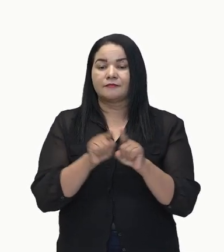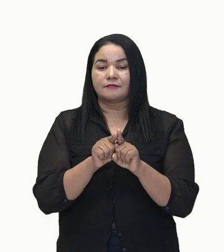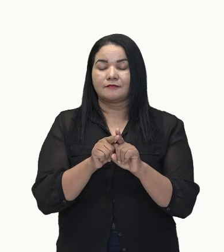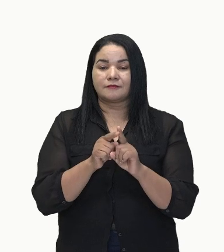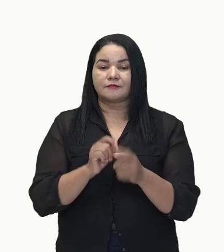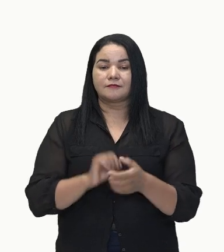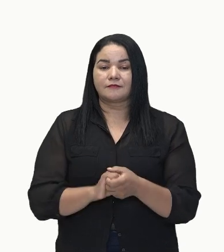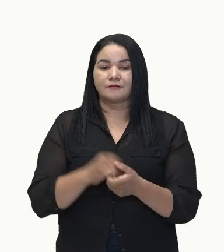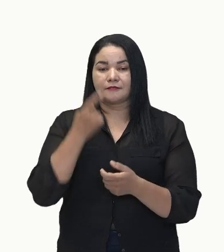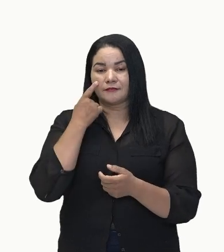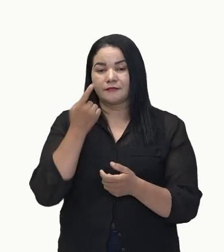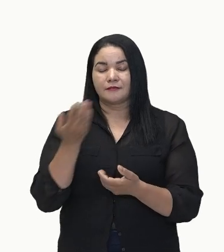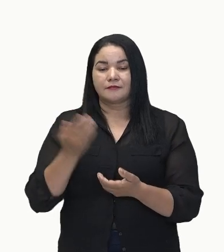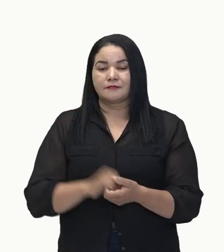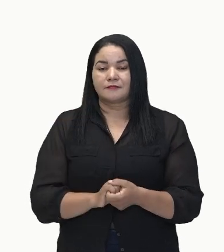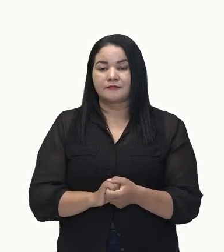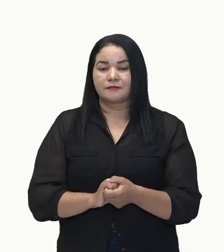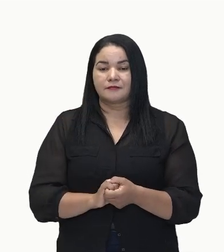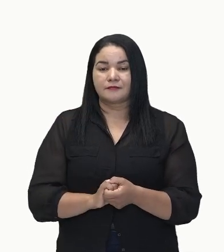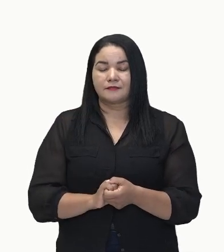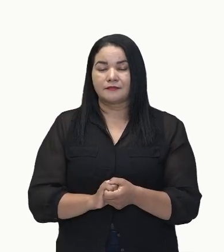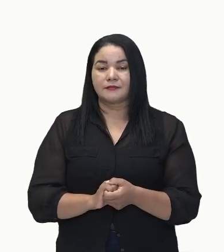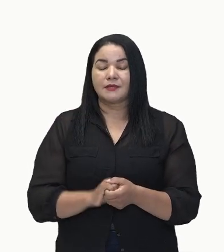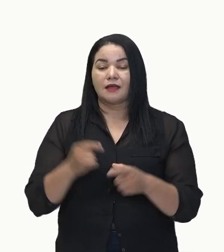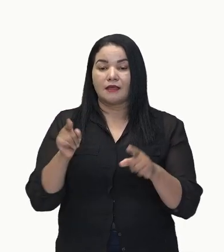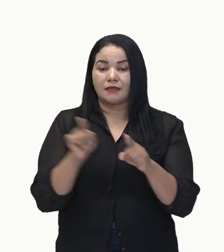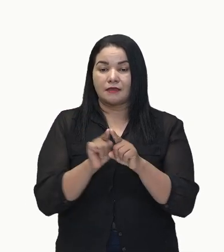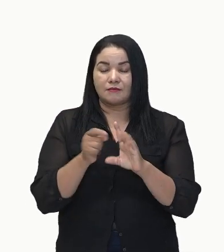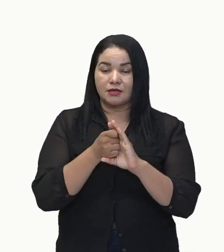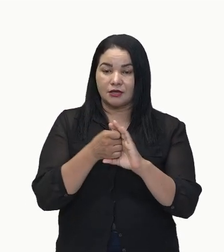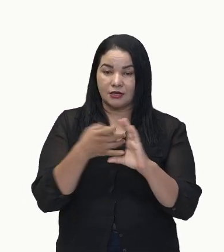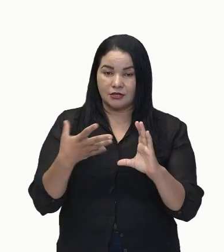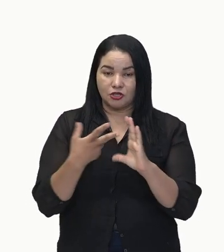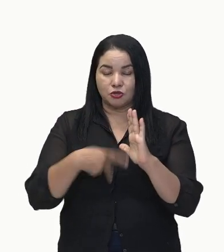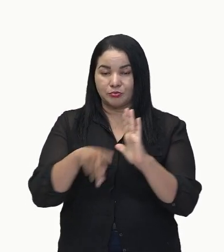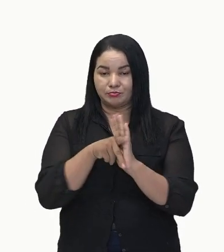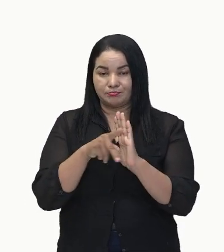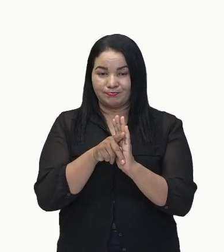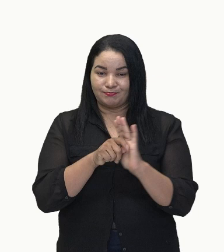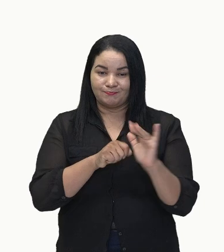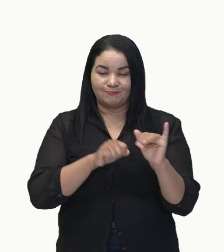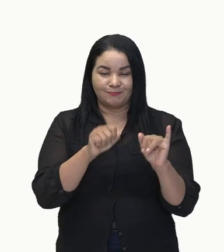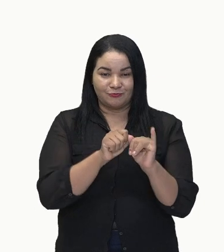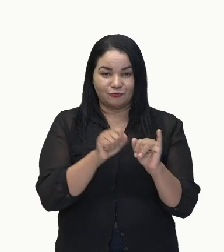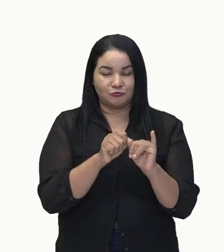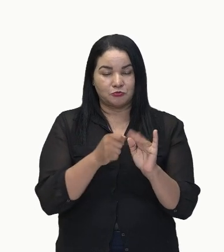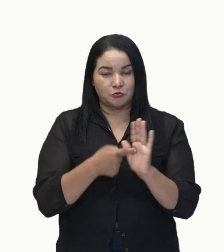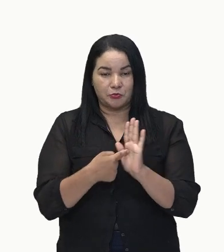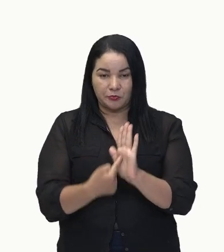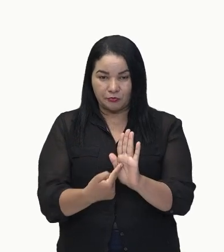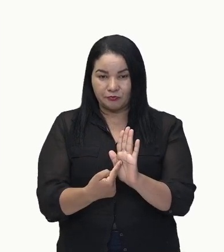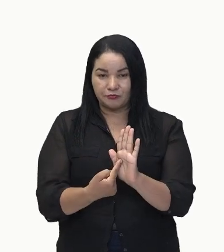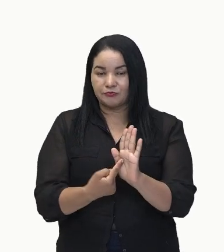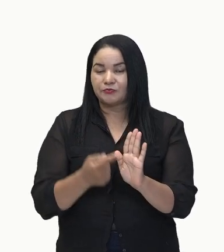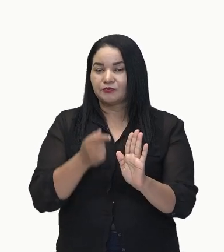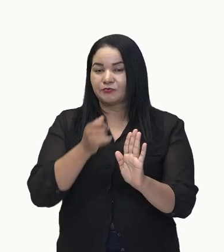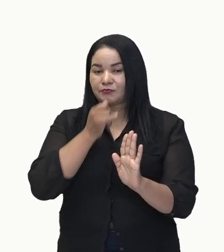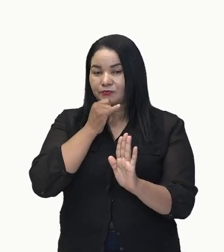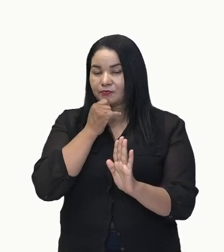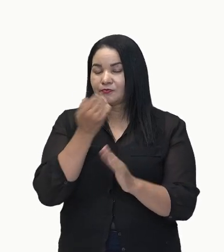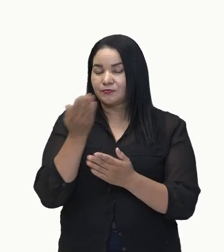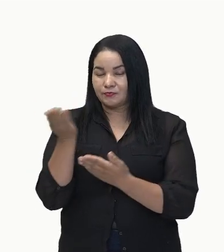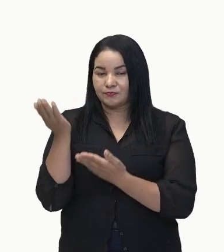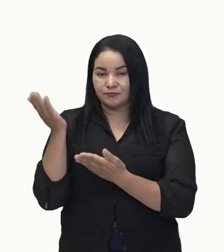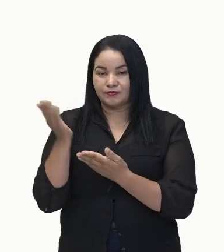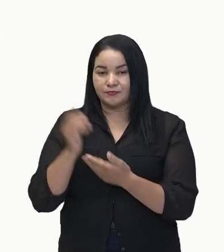Aqui, Estado, qualidade, características do sujeito. É o que está indicando aqui no nosso exemplo, ó. Temos o